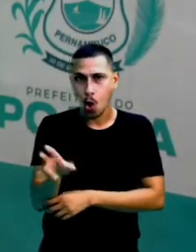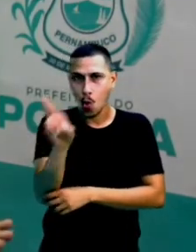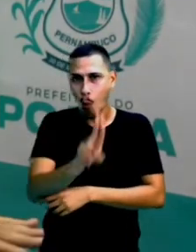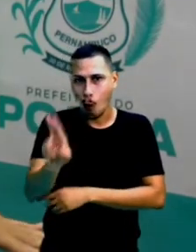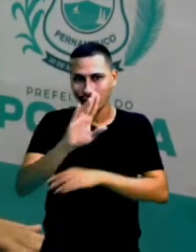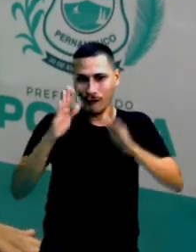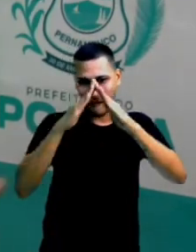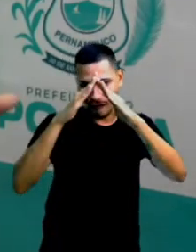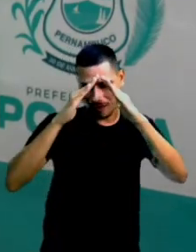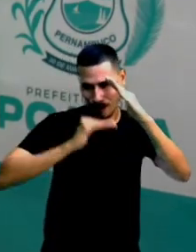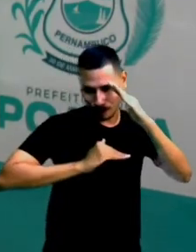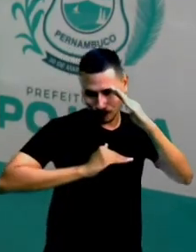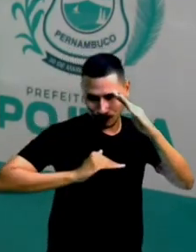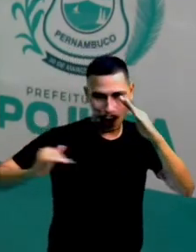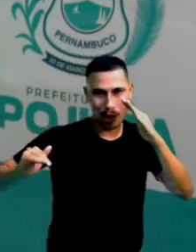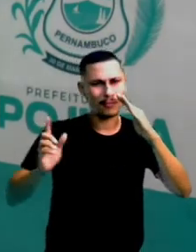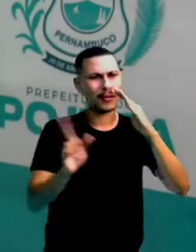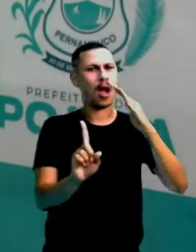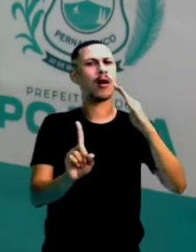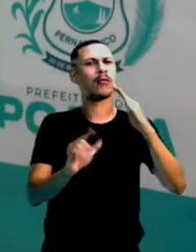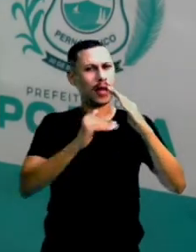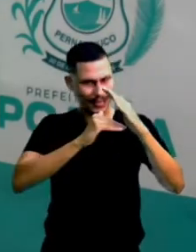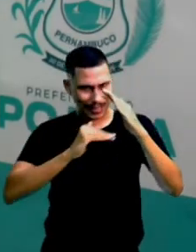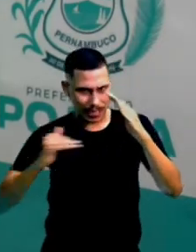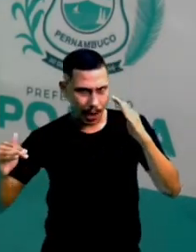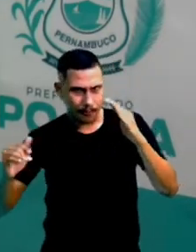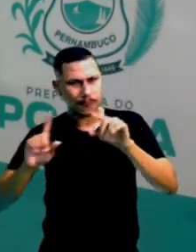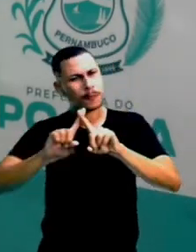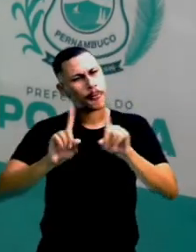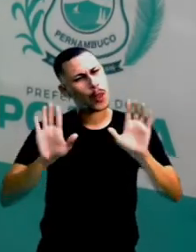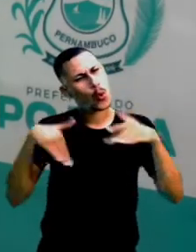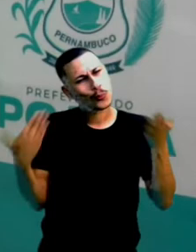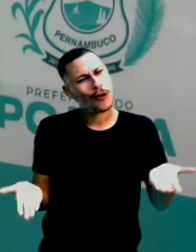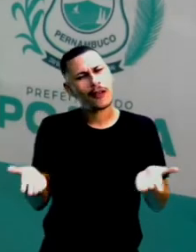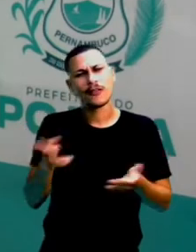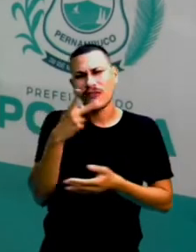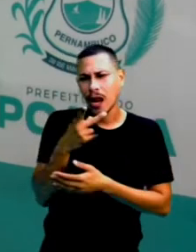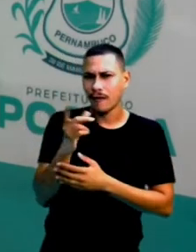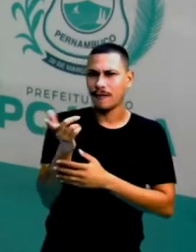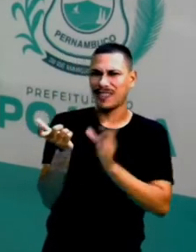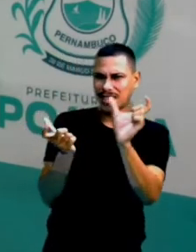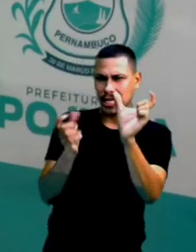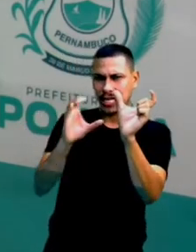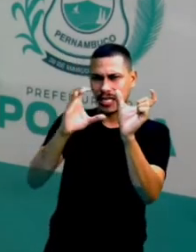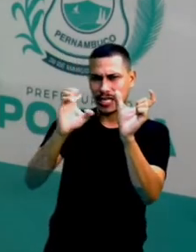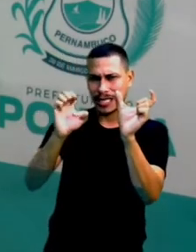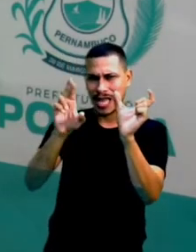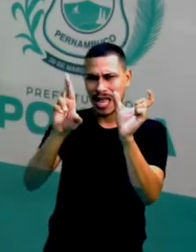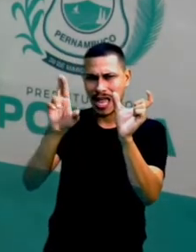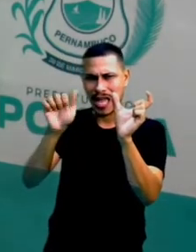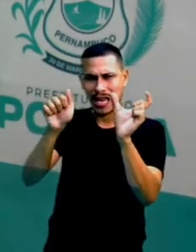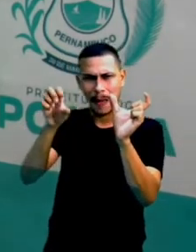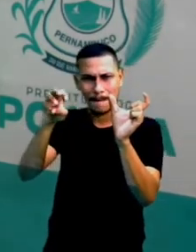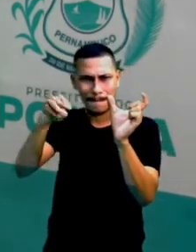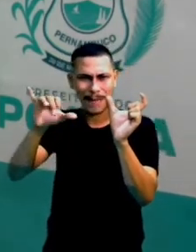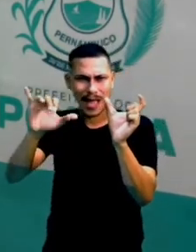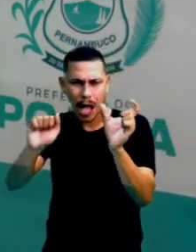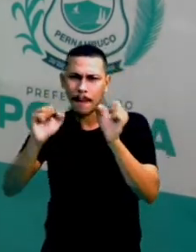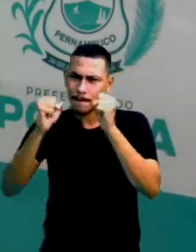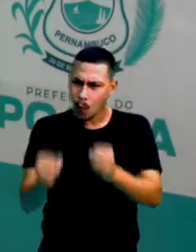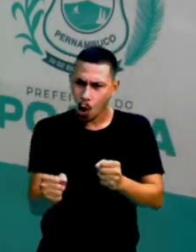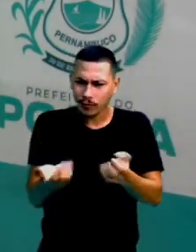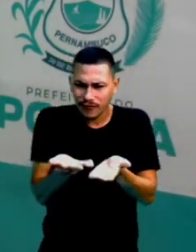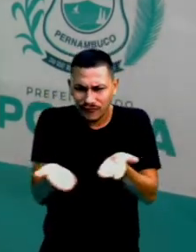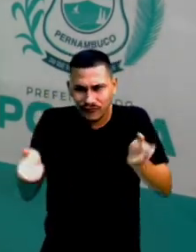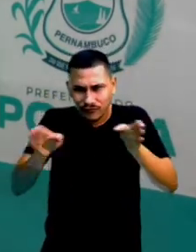bota na casa da gente, não Aquilo ali é cerâmica, é Mas quando a gente fala em cerâmica Em arte São vasos São